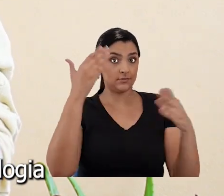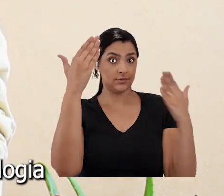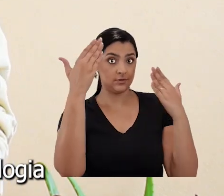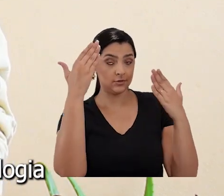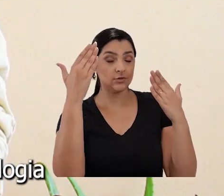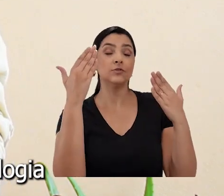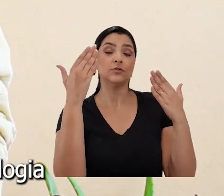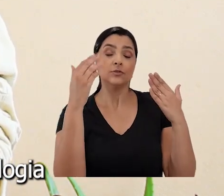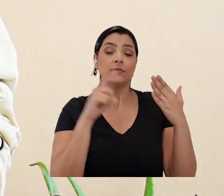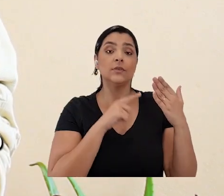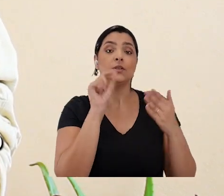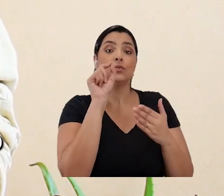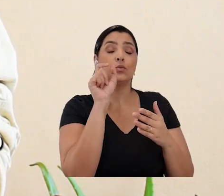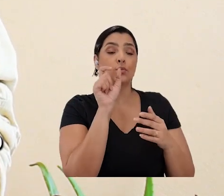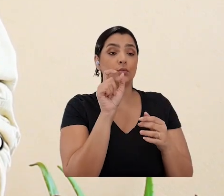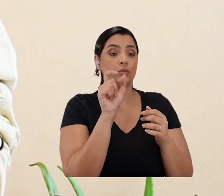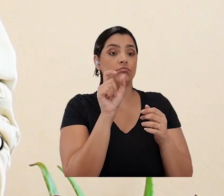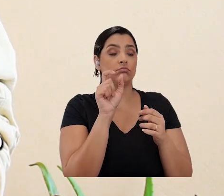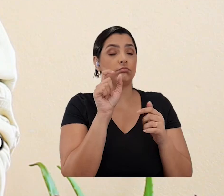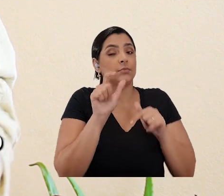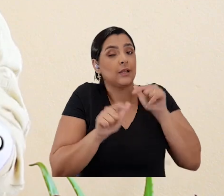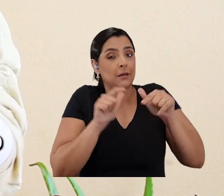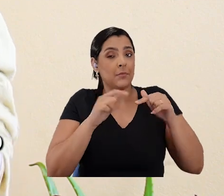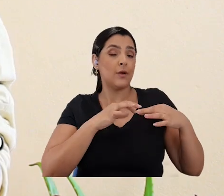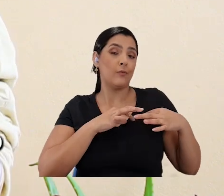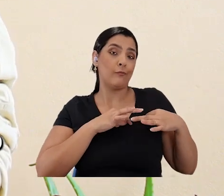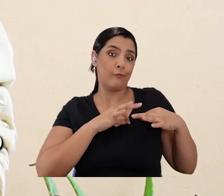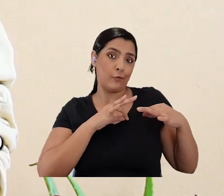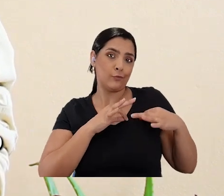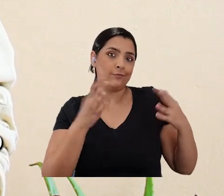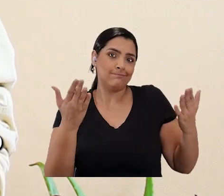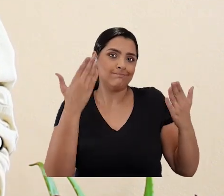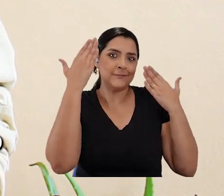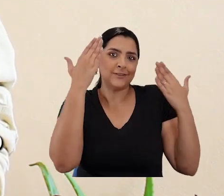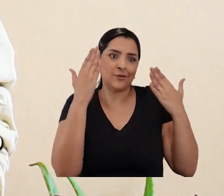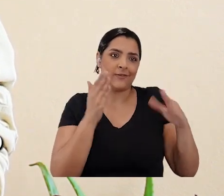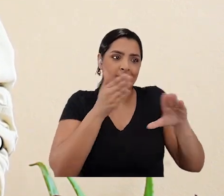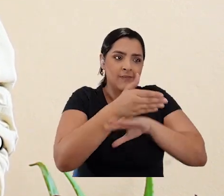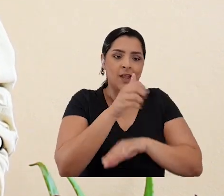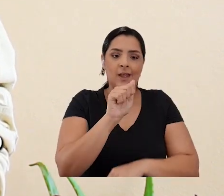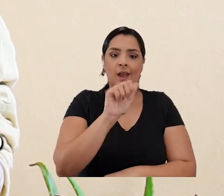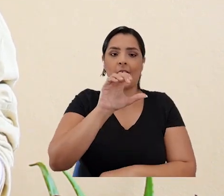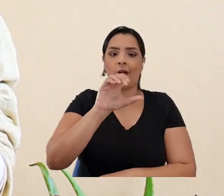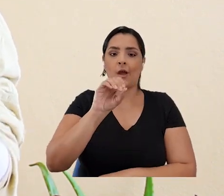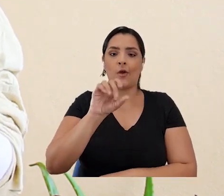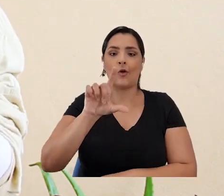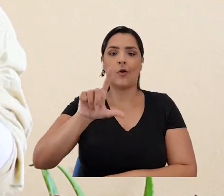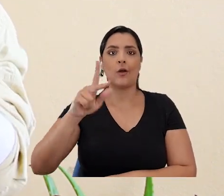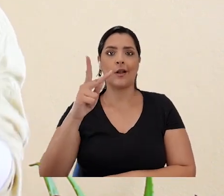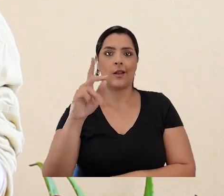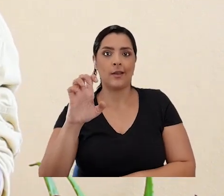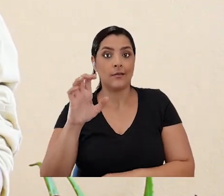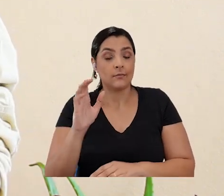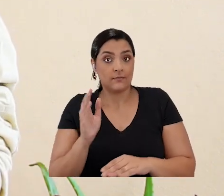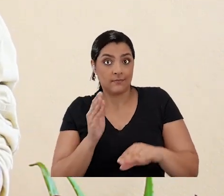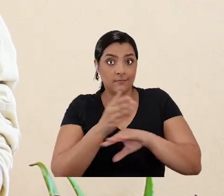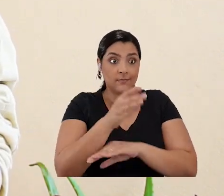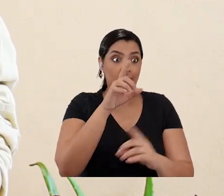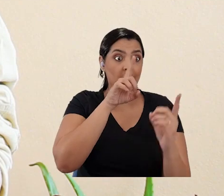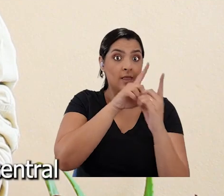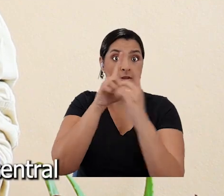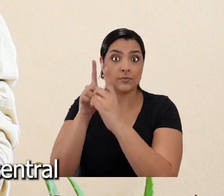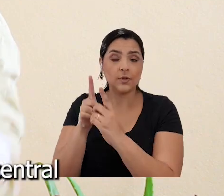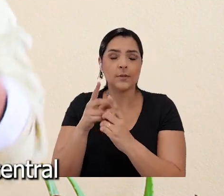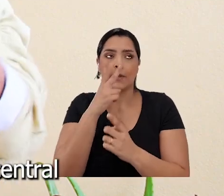profissionais da psicologia, que como é um trabalho voluntário desses psicólogos no Acolhe, quando eles se colocam para fazer o